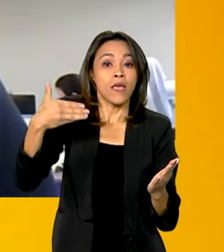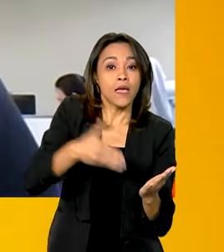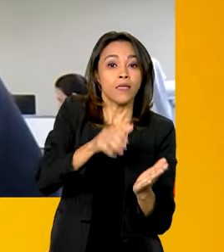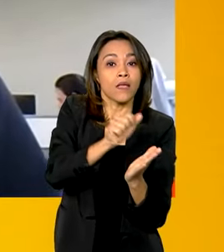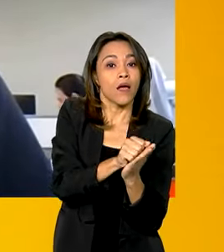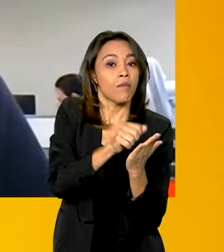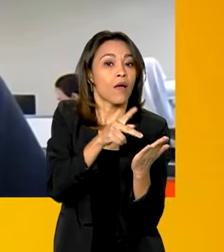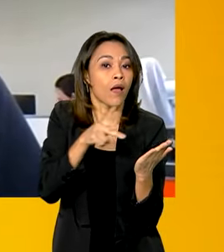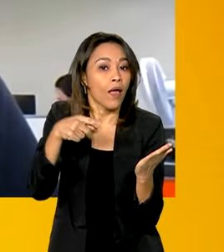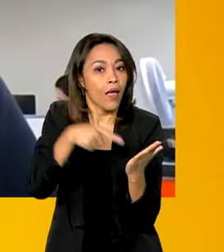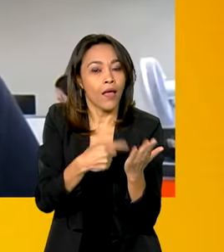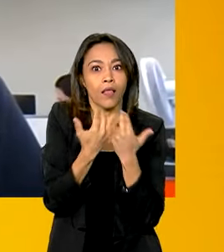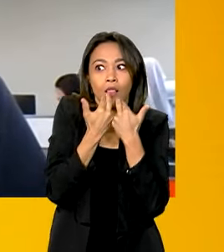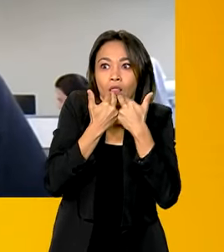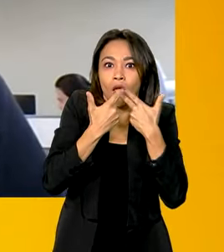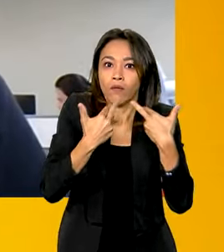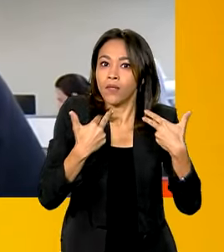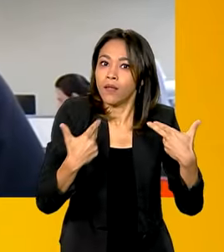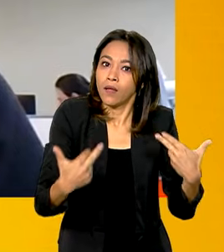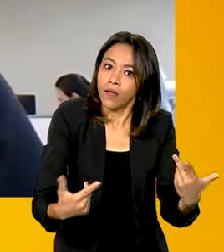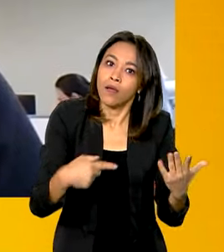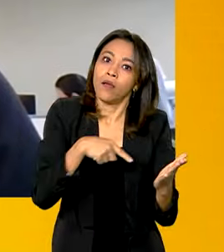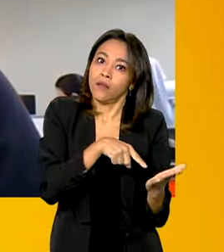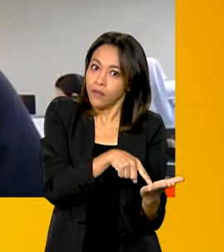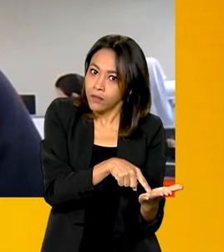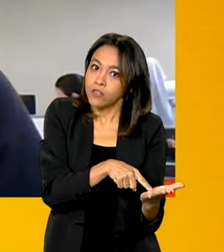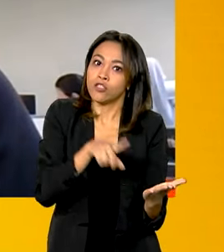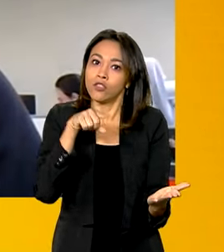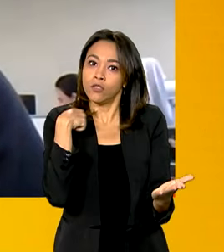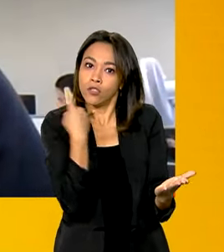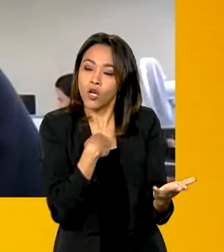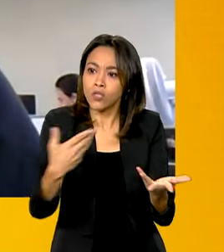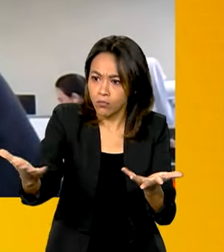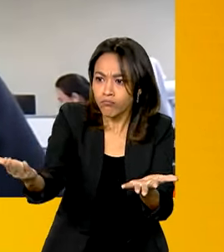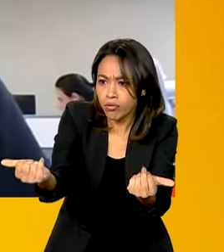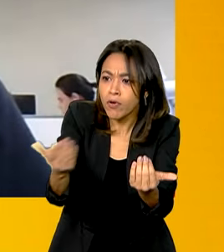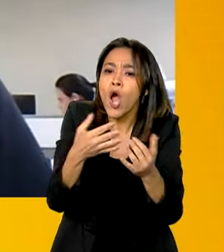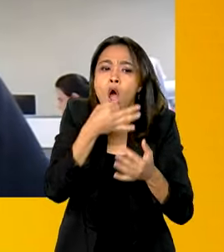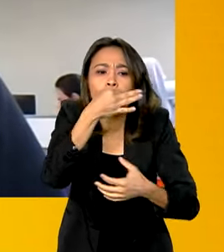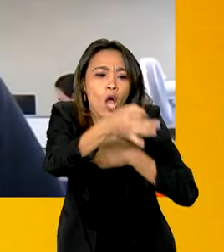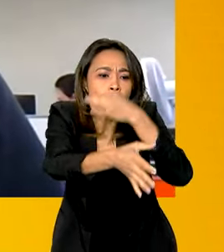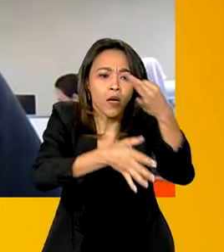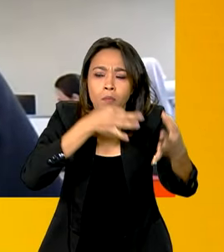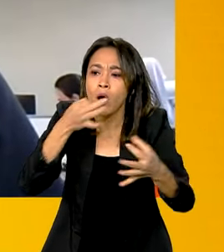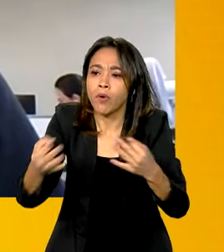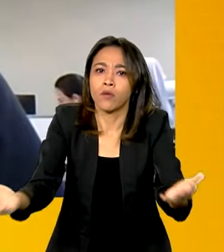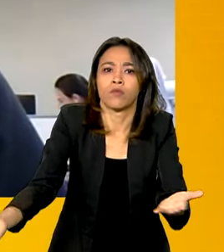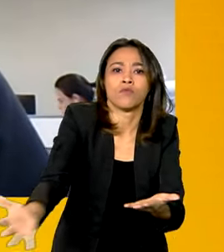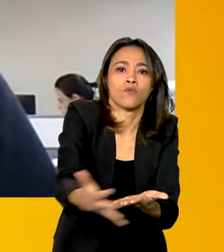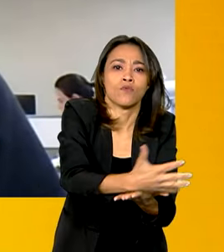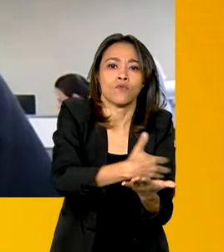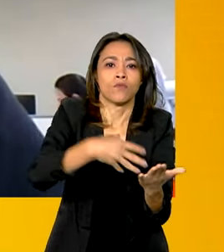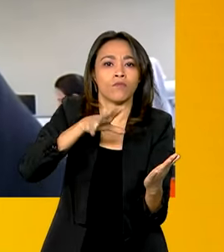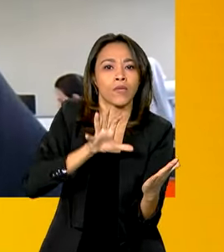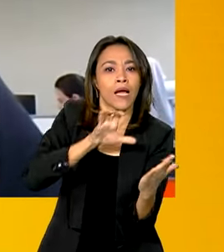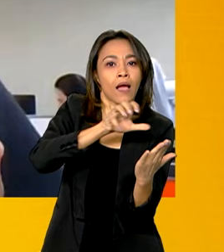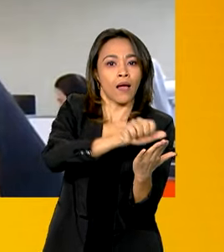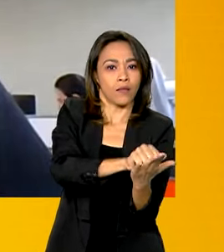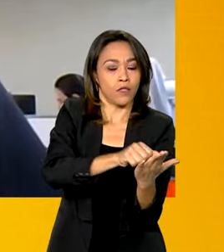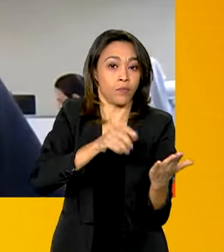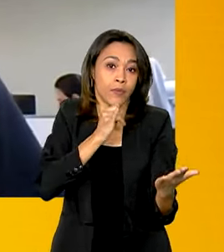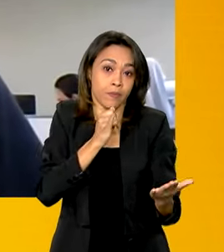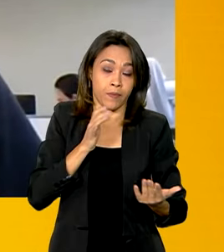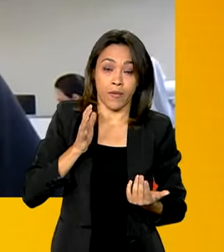tem um caráter inovador e nós convidamos toda a população a colaborar, que é no cadastro de eventos. Ou seja, se a